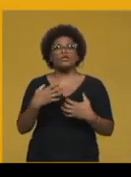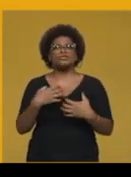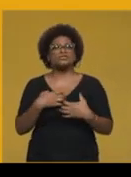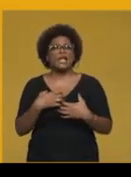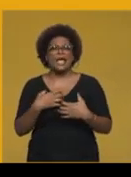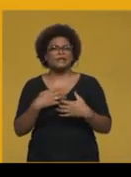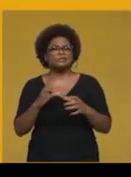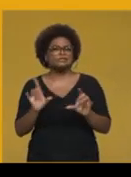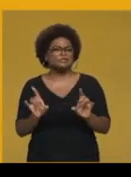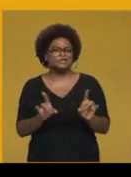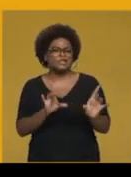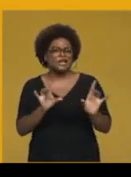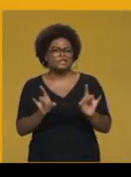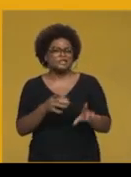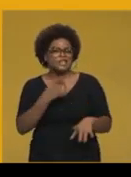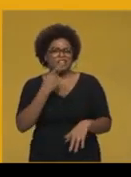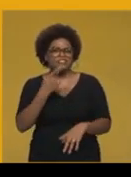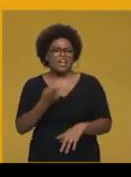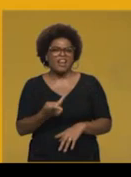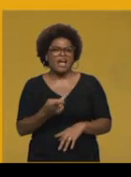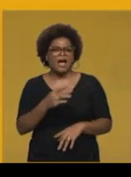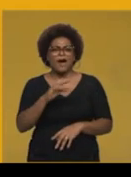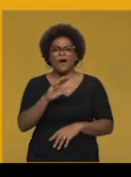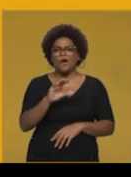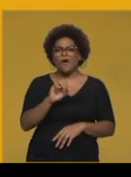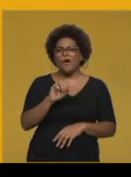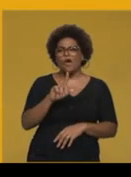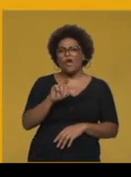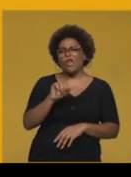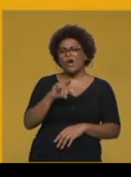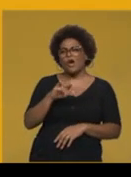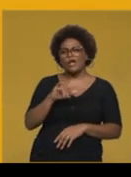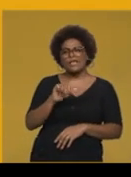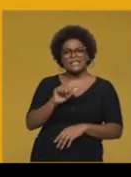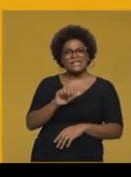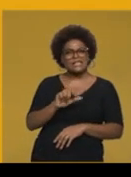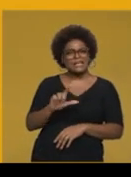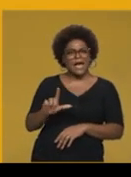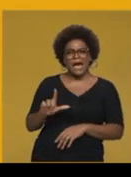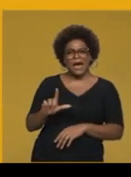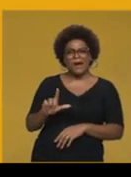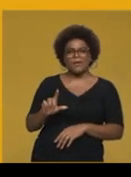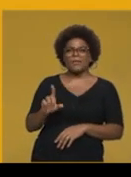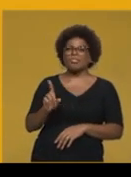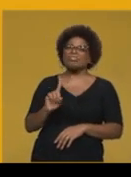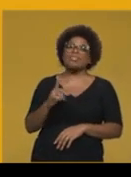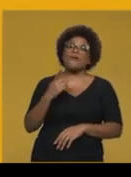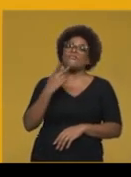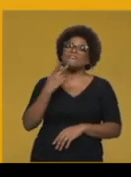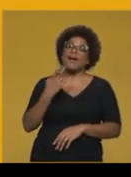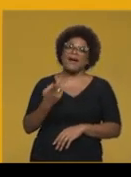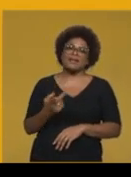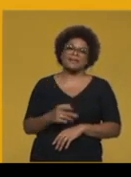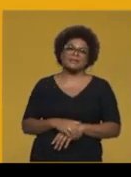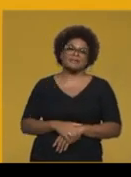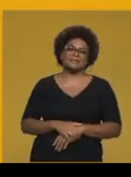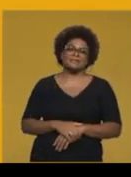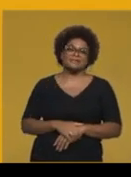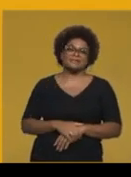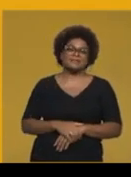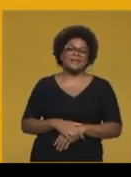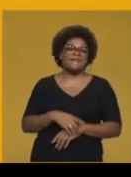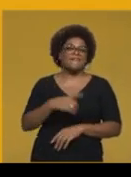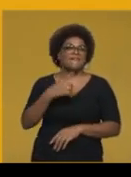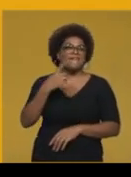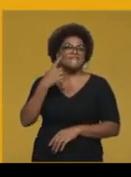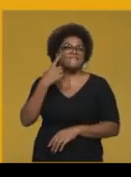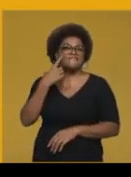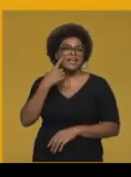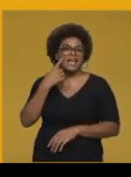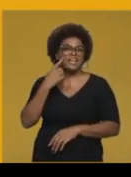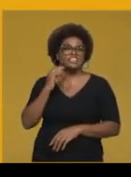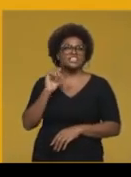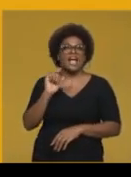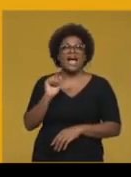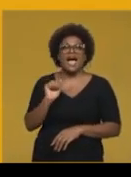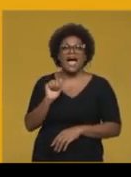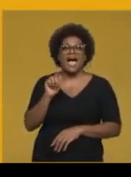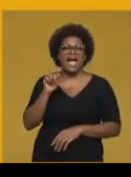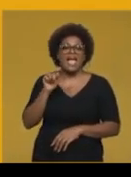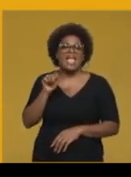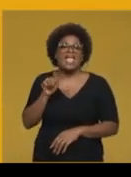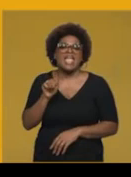tá? É o coloquial, é o popular. Então, apagou-se. Mas na hora de escrever, na norma culta,